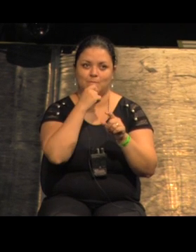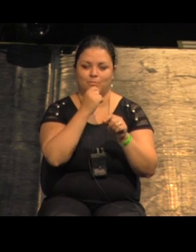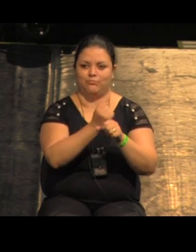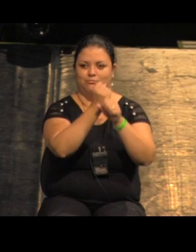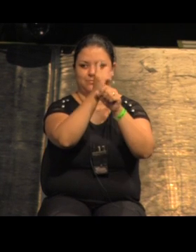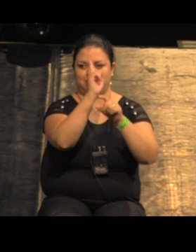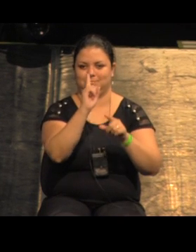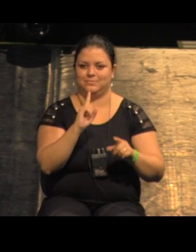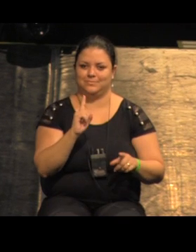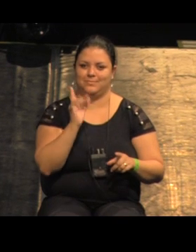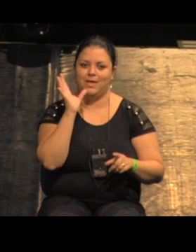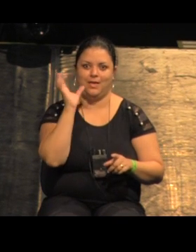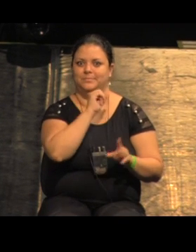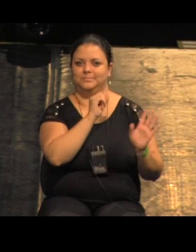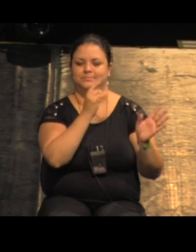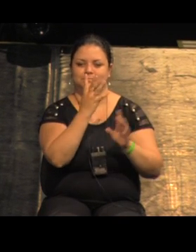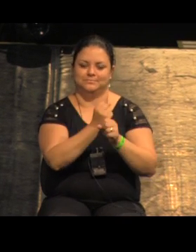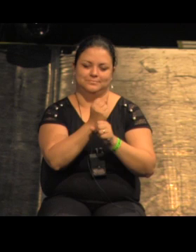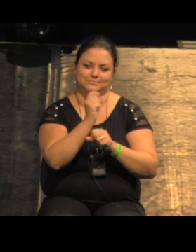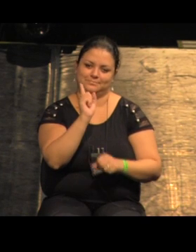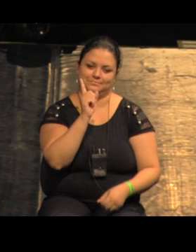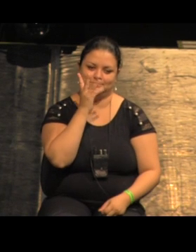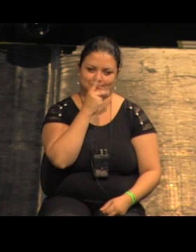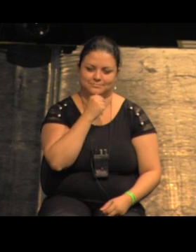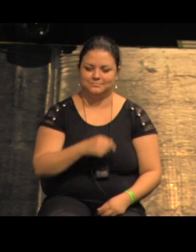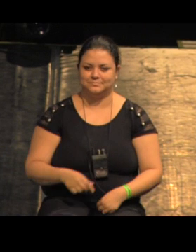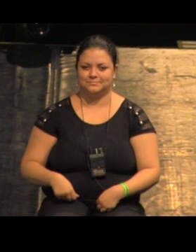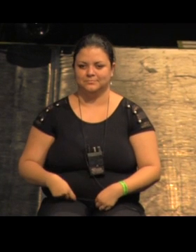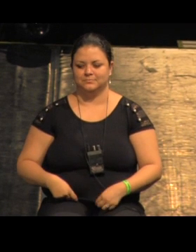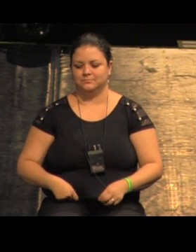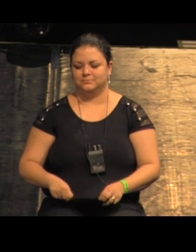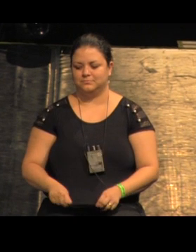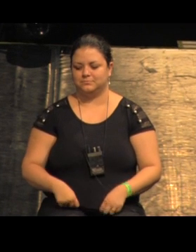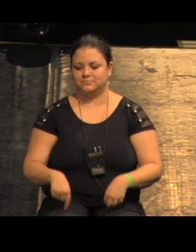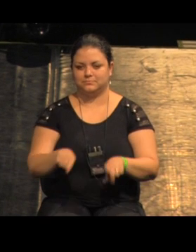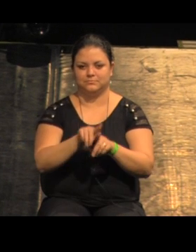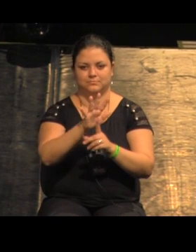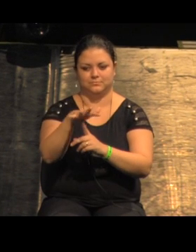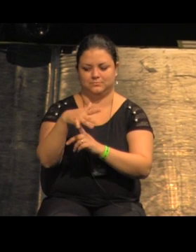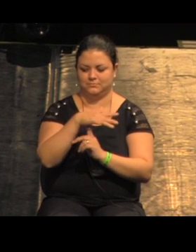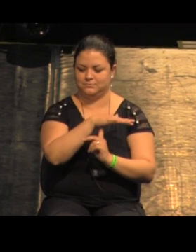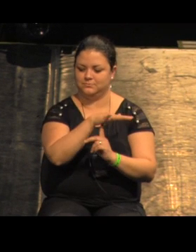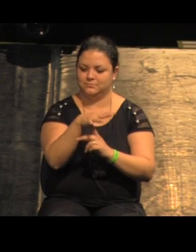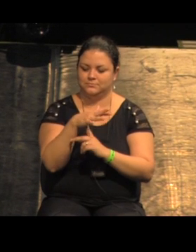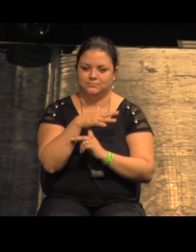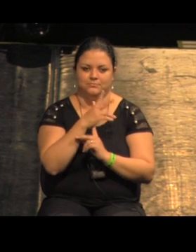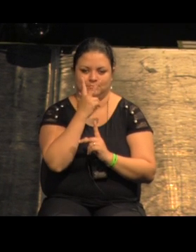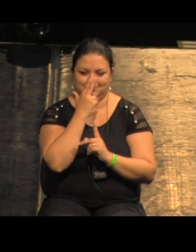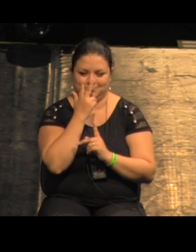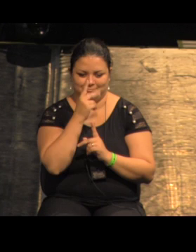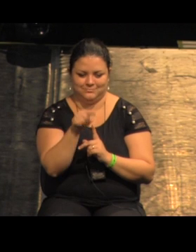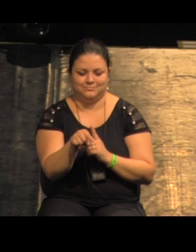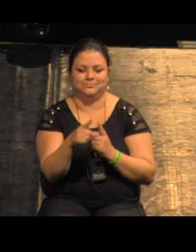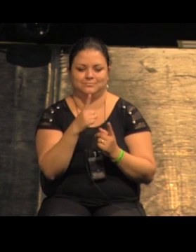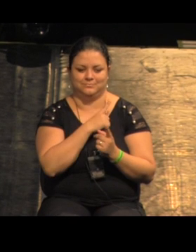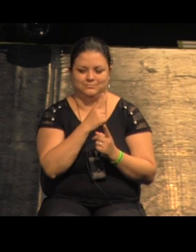rápido mas enfim esse é o espaço central que a gente criava essa praça é também ao mesmo tempo